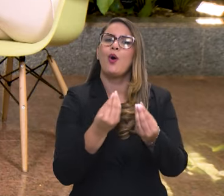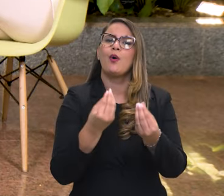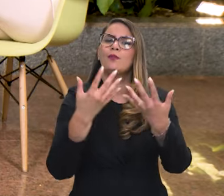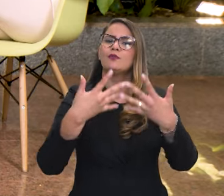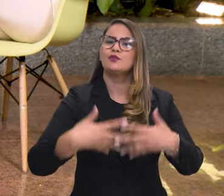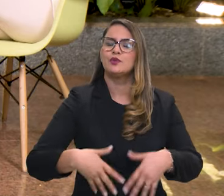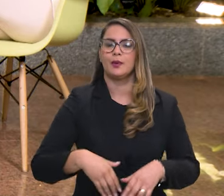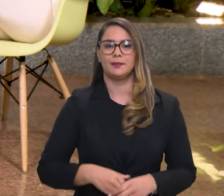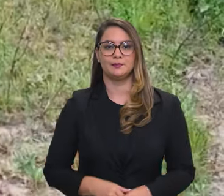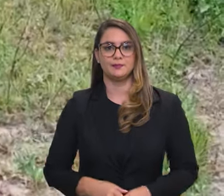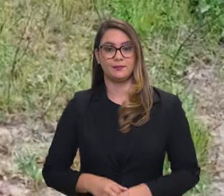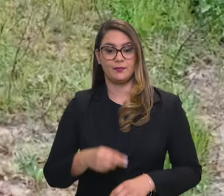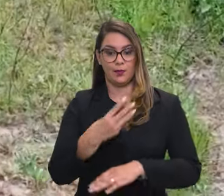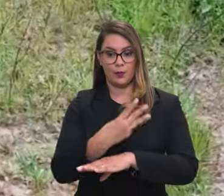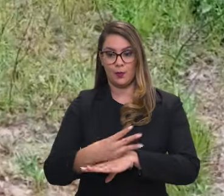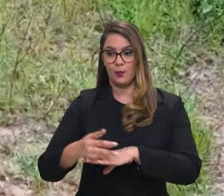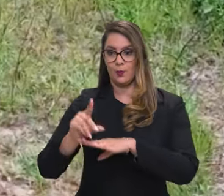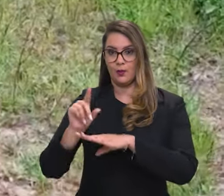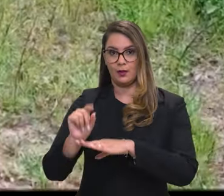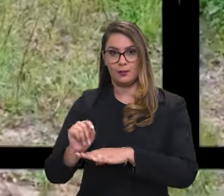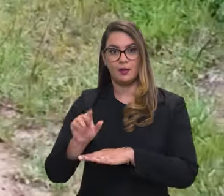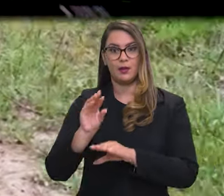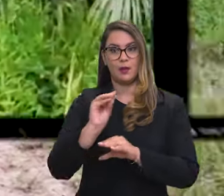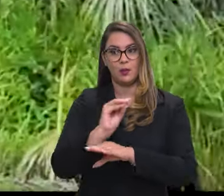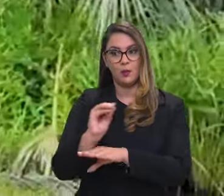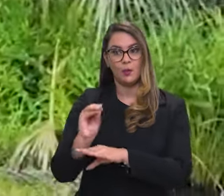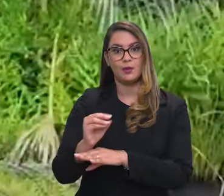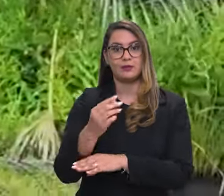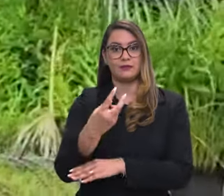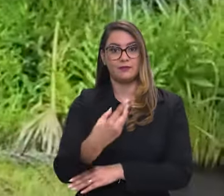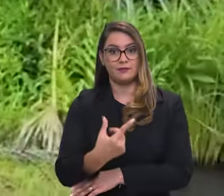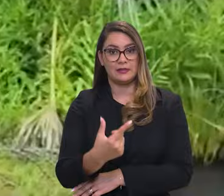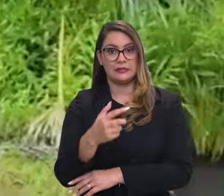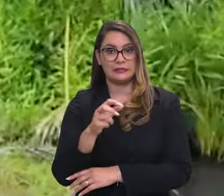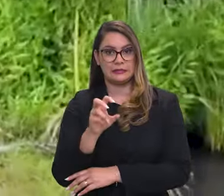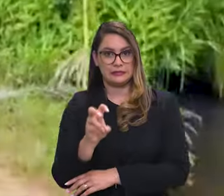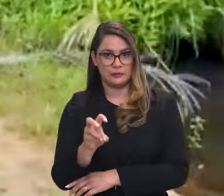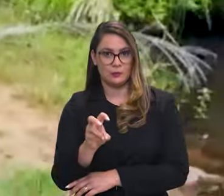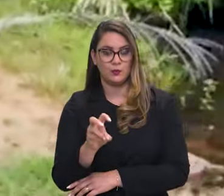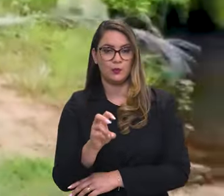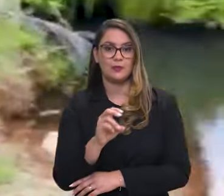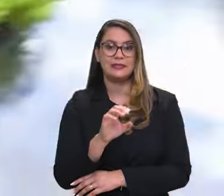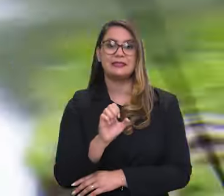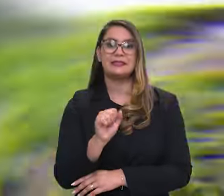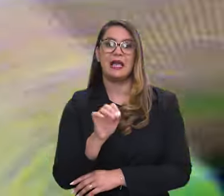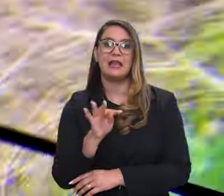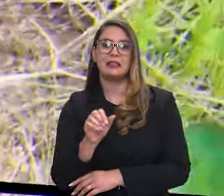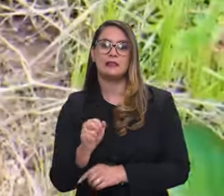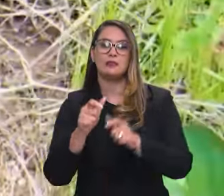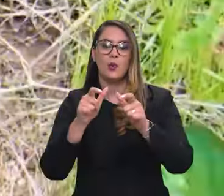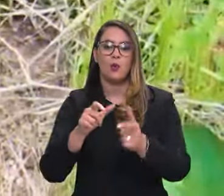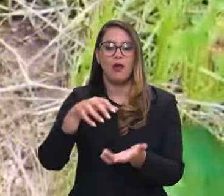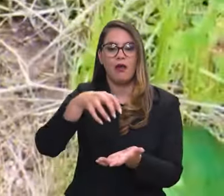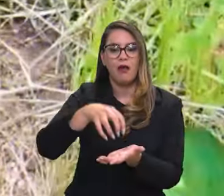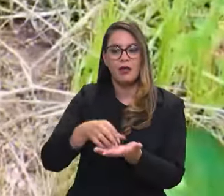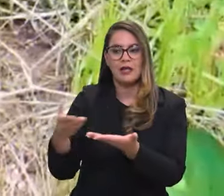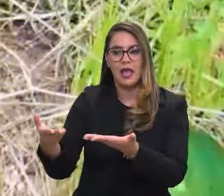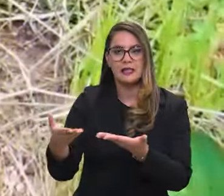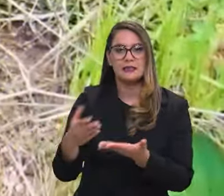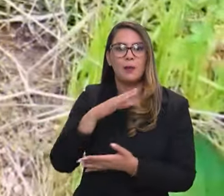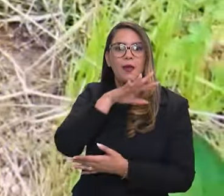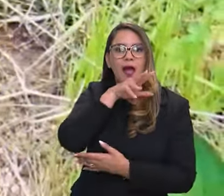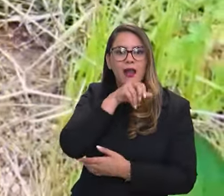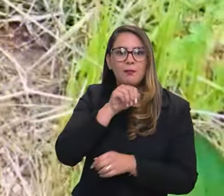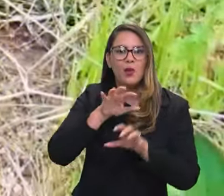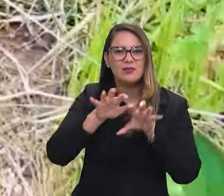é que funciona esse trabalho? O Ibama administra 25 setas no Brasil. Os setas são centros de triagem de